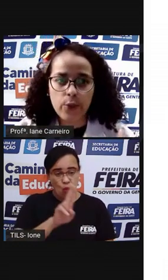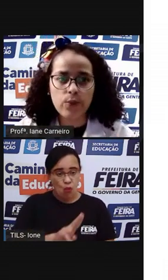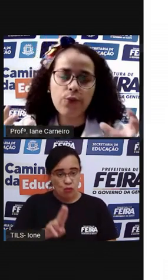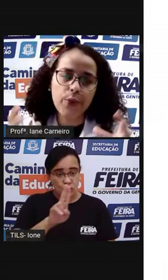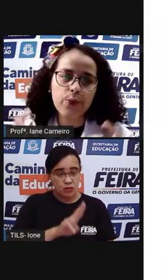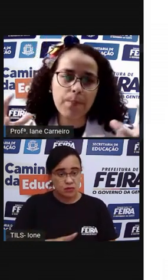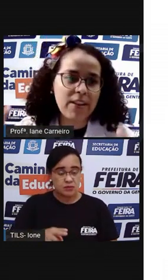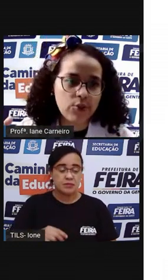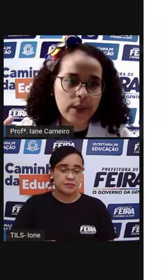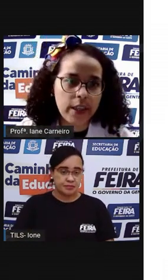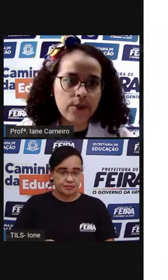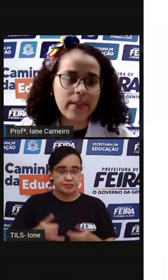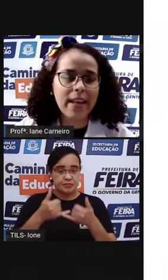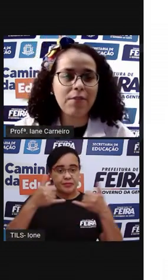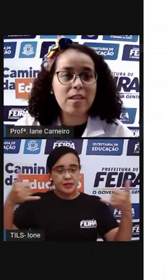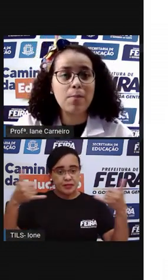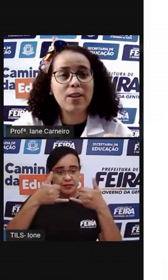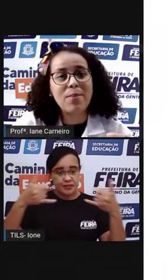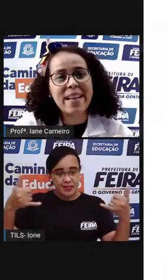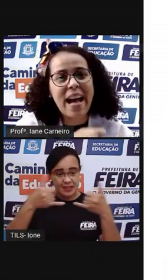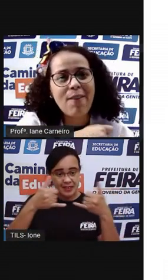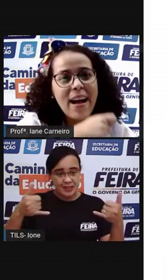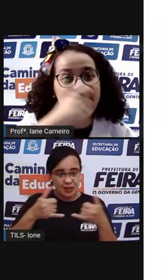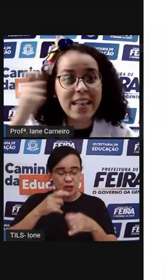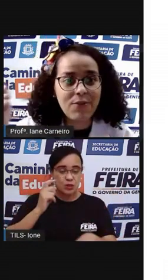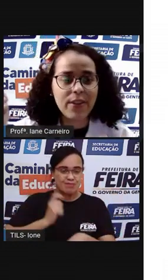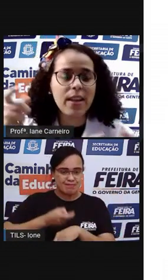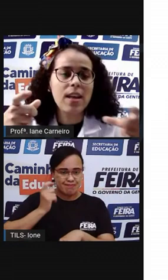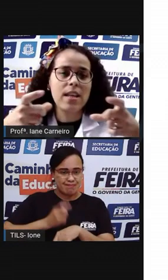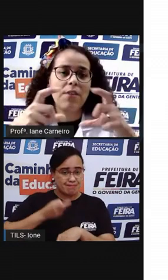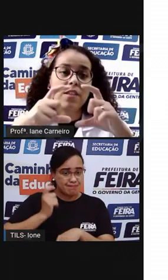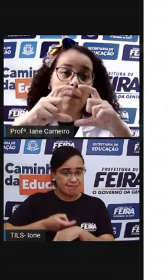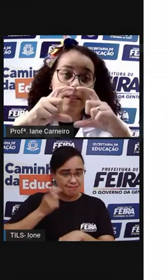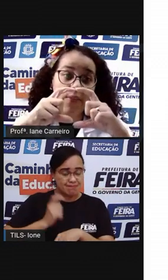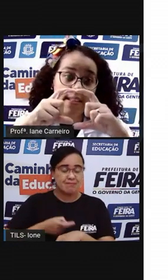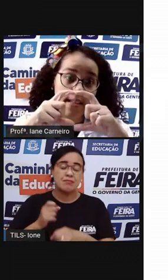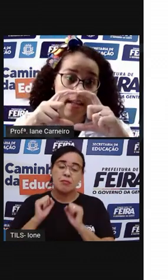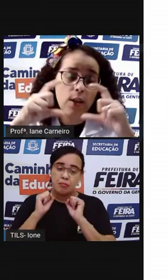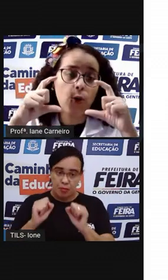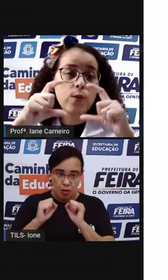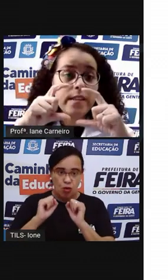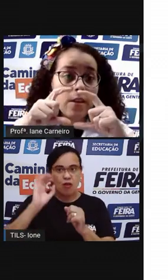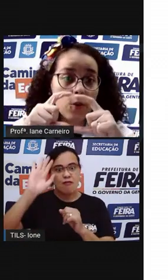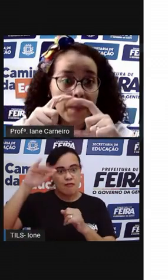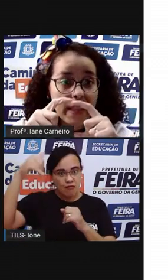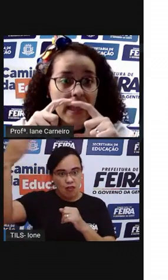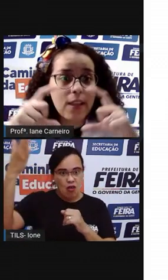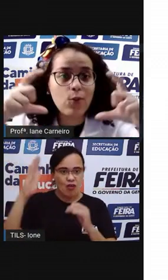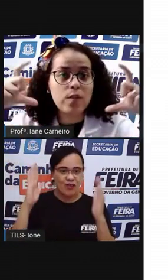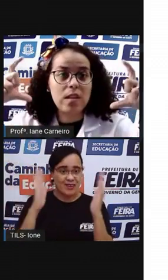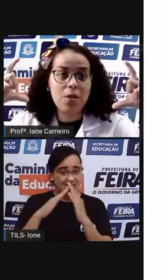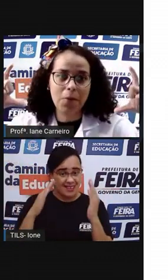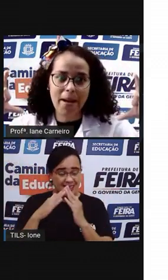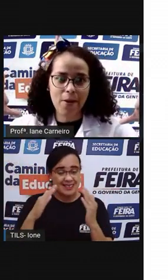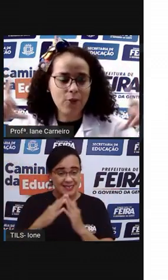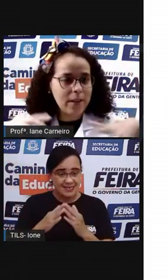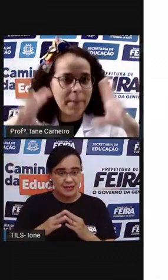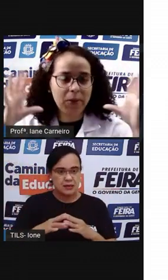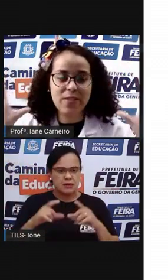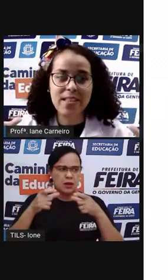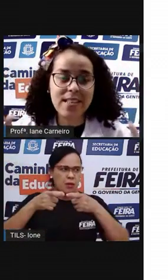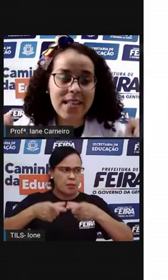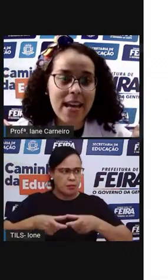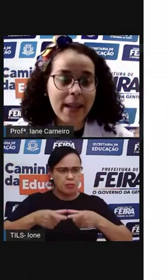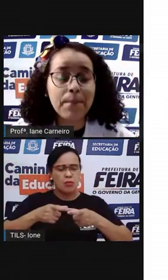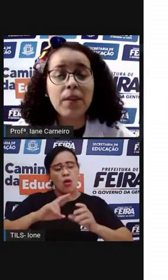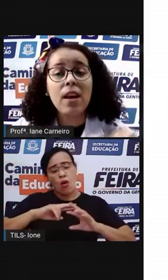de fio, um fio mais durinho, né? Que aí vocês podem brincar ao ar livre. E aí vocês podem fazer o círculo pequeno ou o círculo maior do tamanho